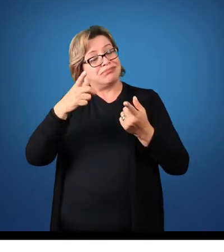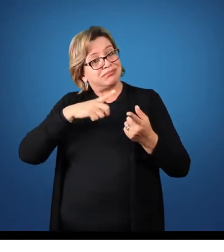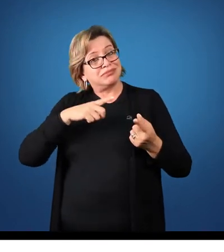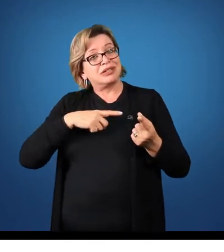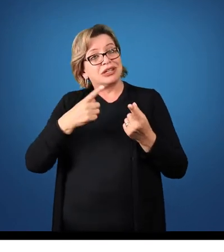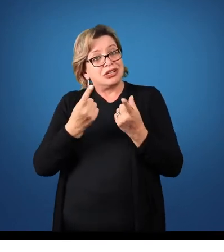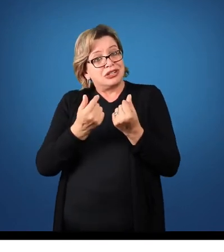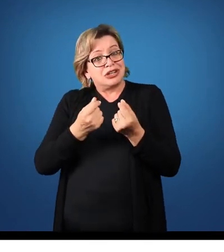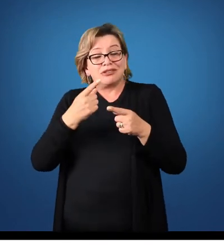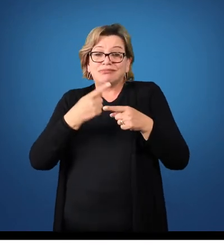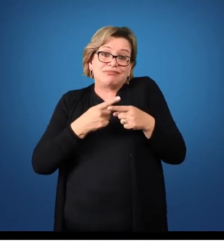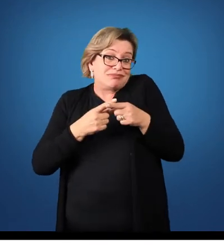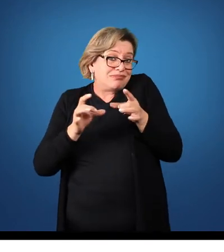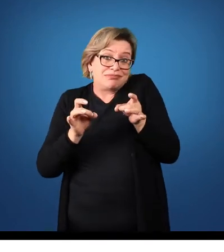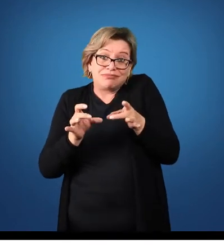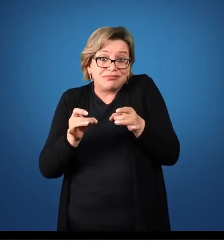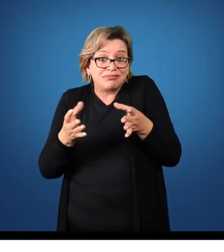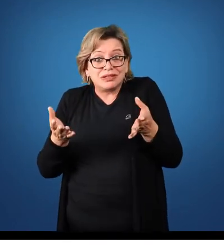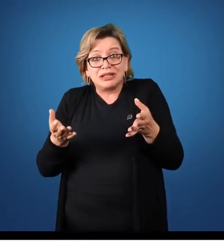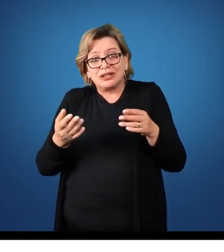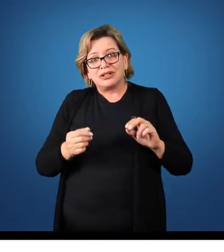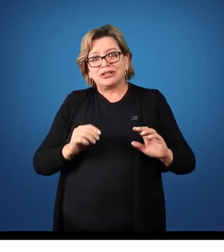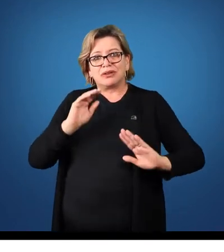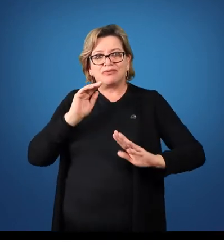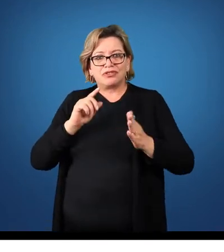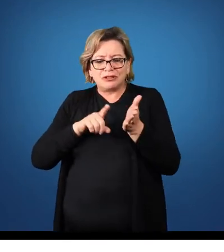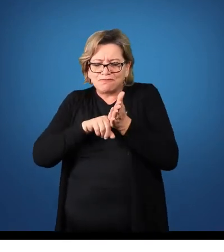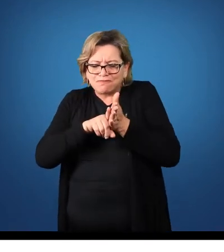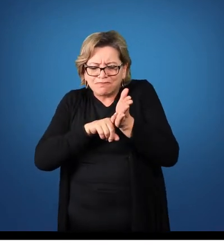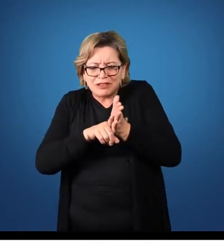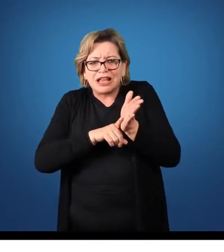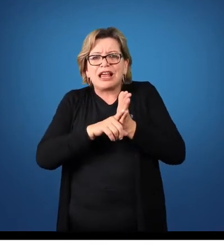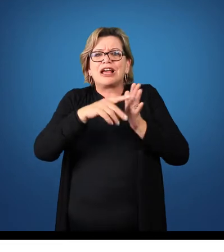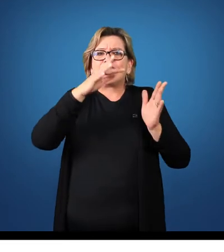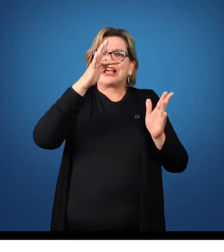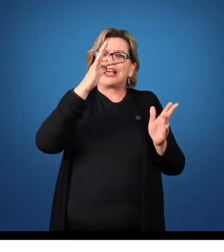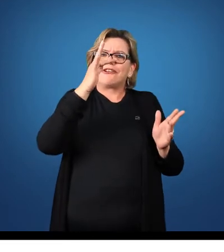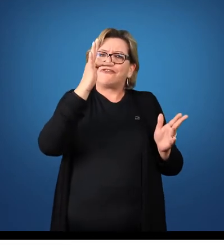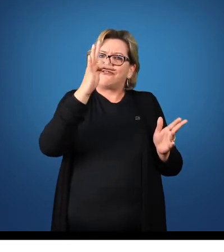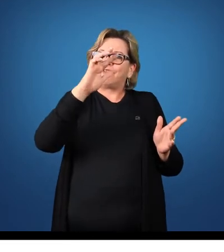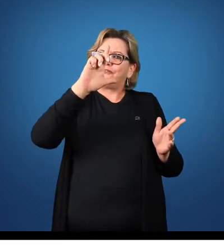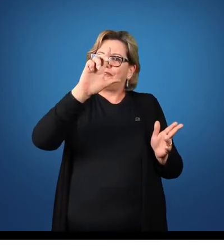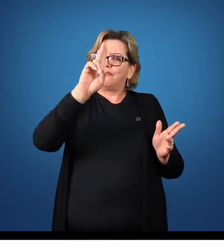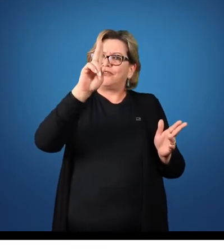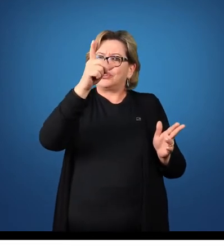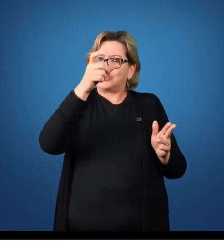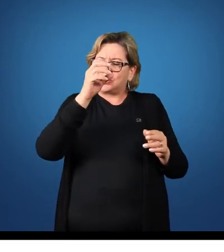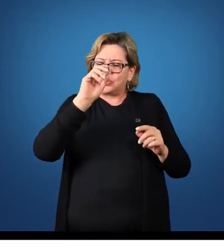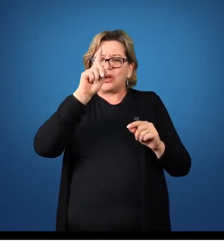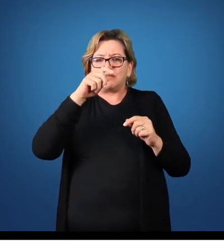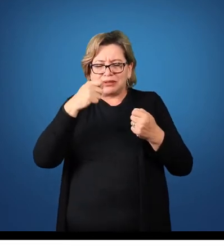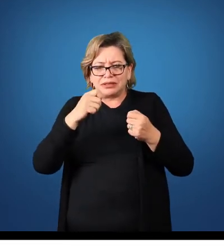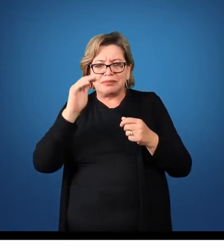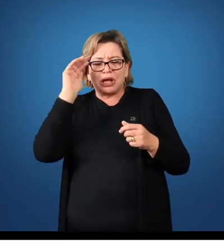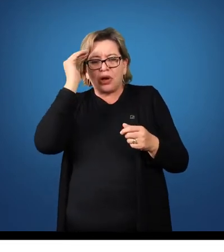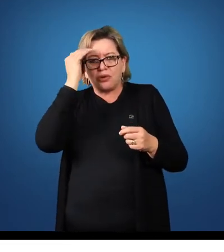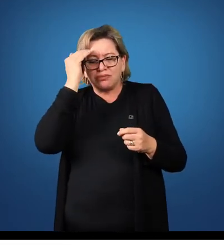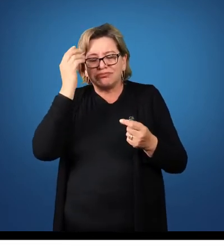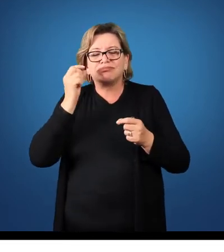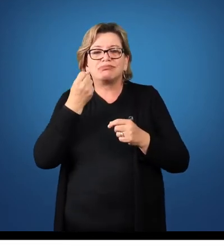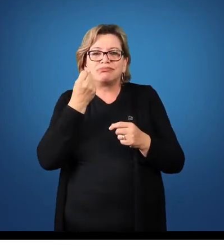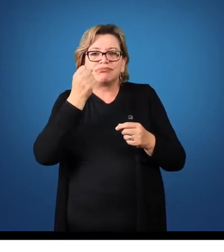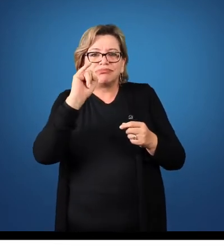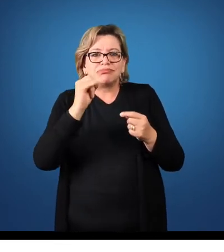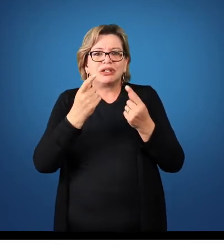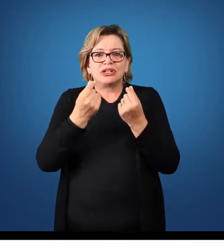virtude destas vendas. Então a análise dos fluxos de caixa é para realmente compreender se os recursos